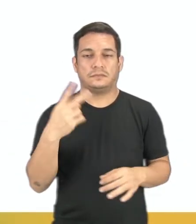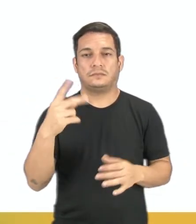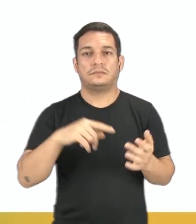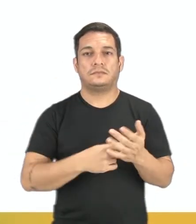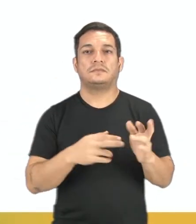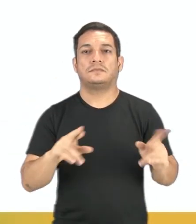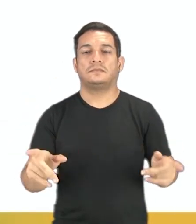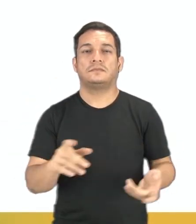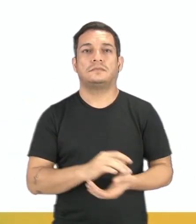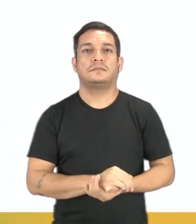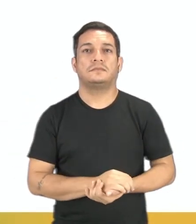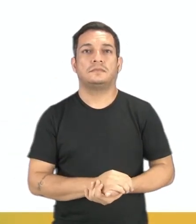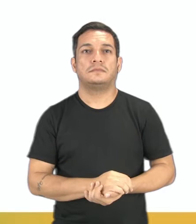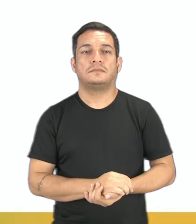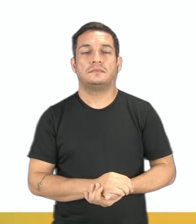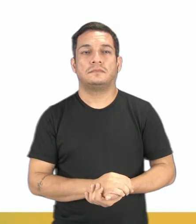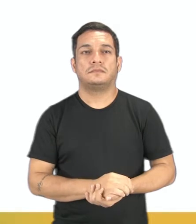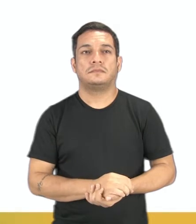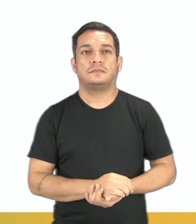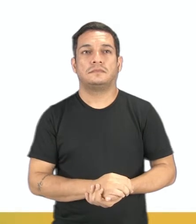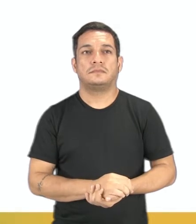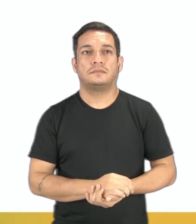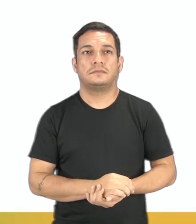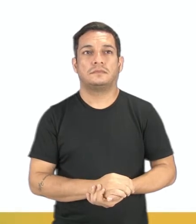dois pontos distintos. No mínimo.